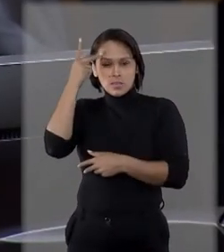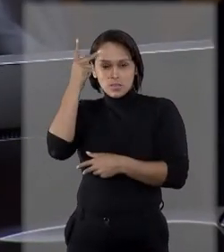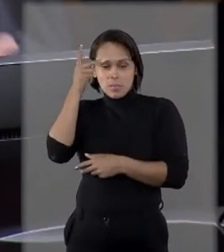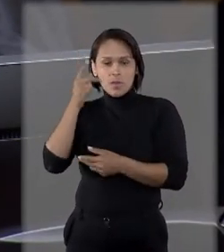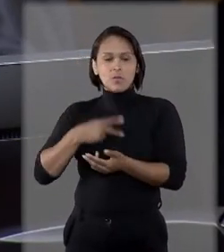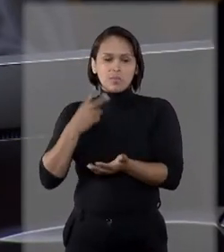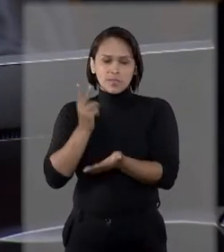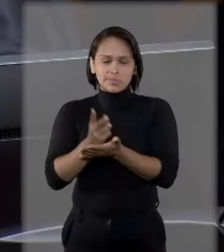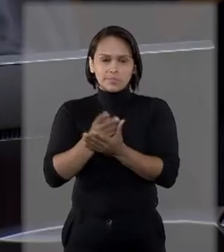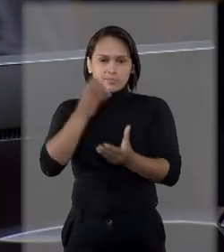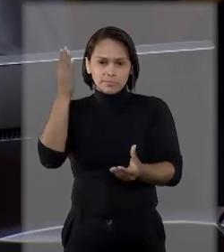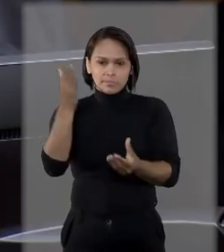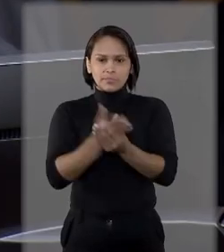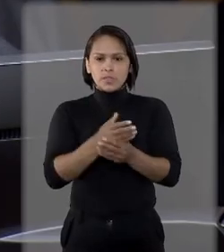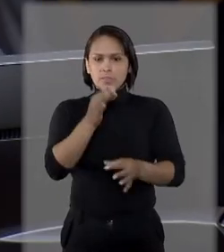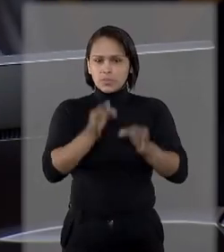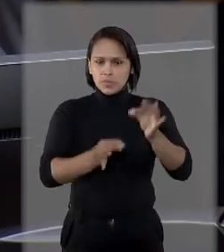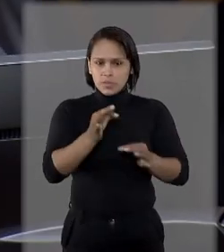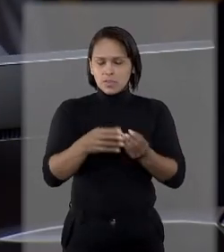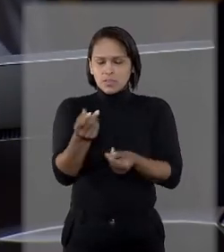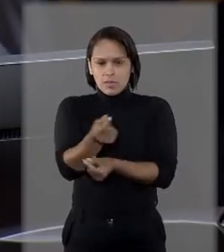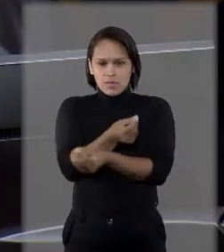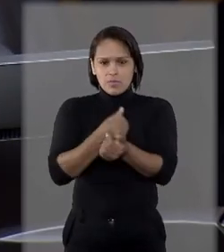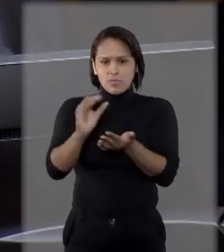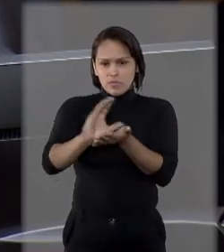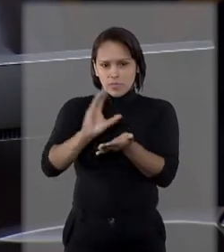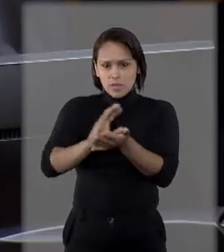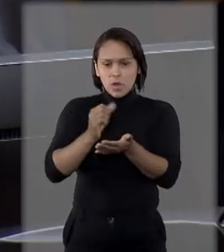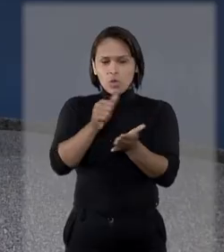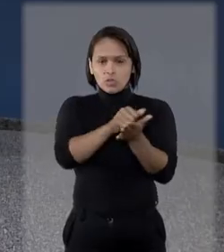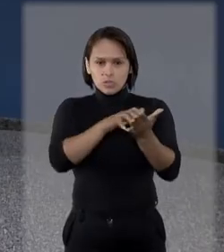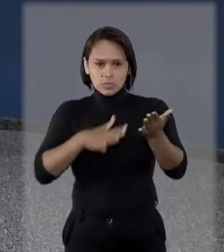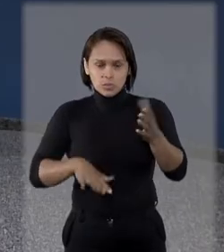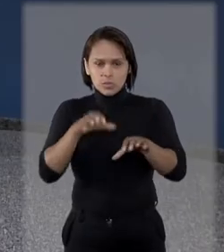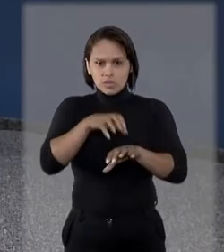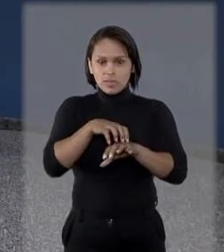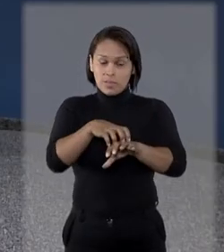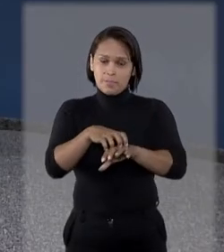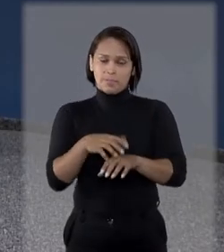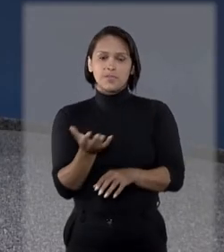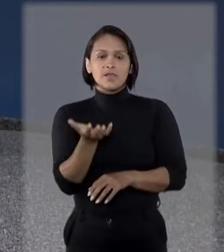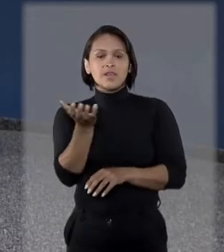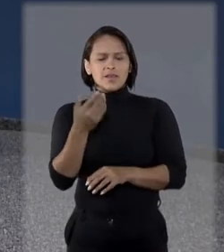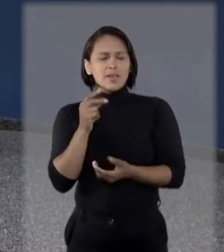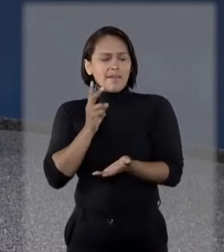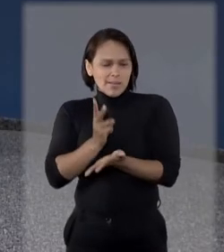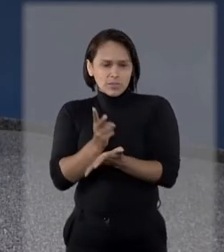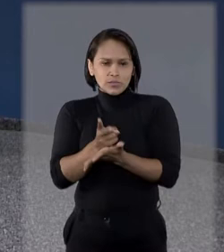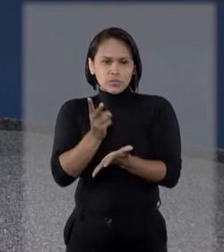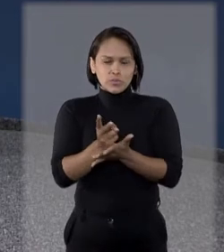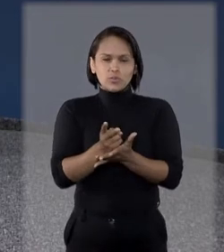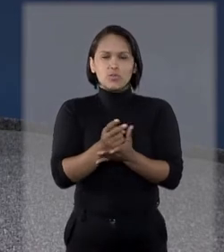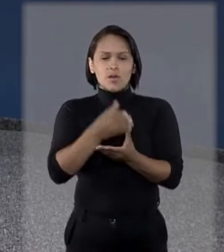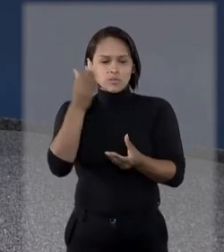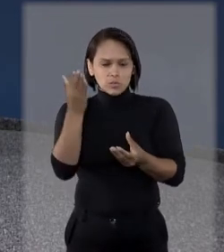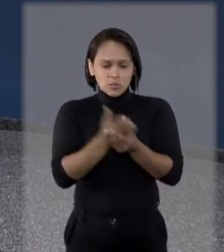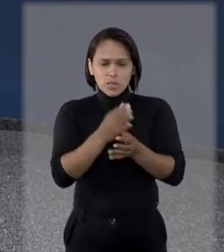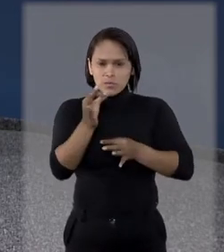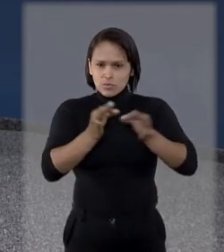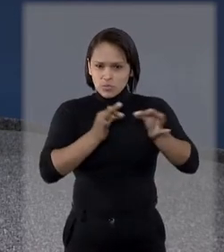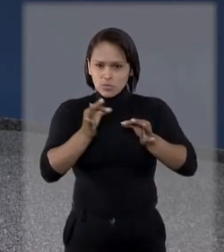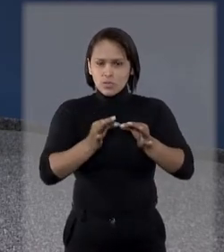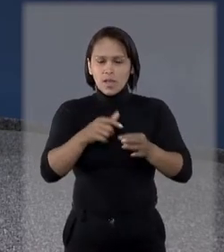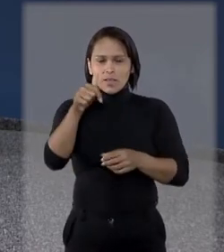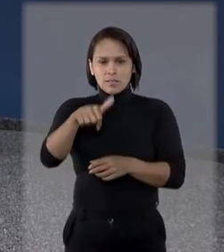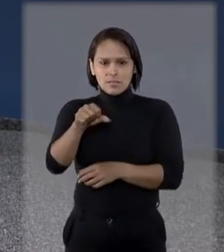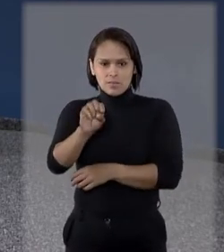Paulo para processar e julgar a indenização pela multa de trânsito. Quem quiser acompanhar os casos julgados pela Corte Especial do